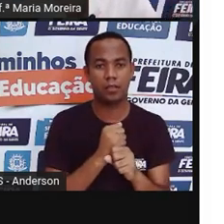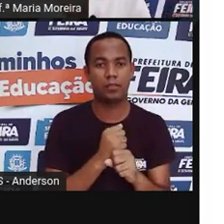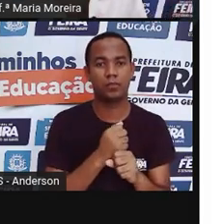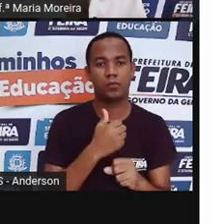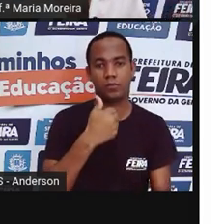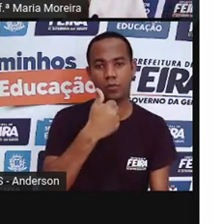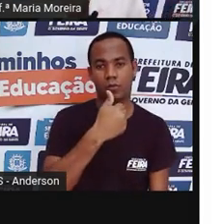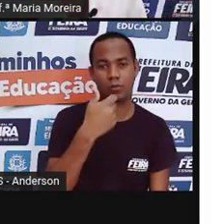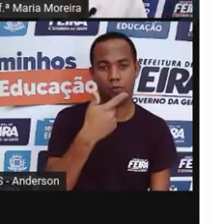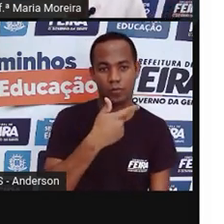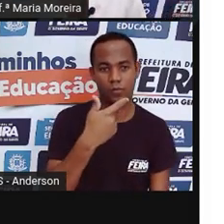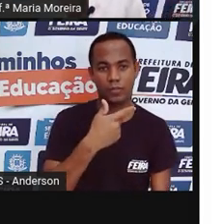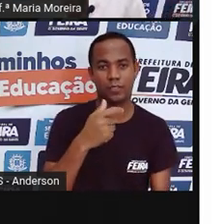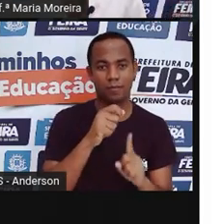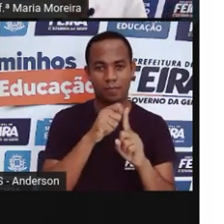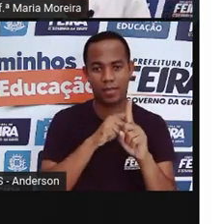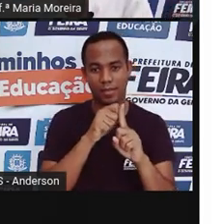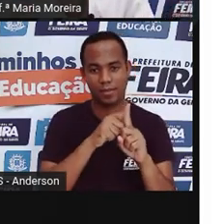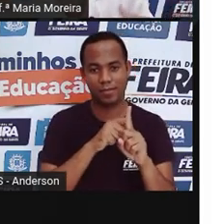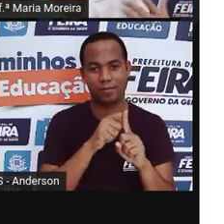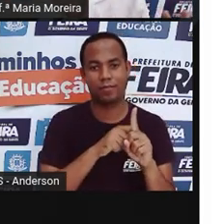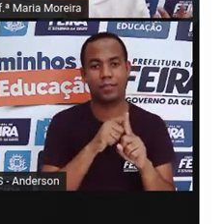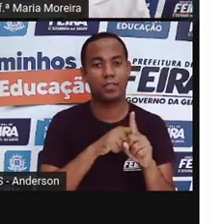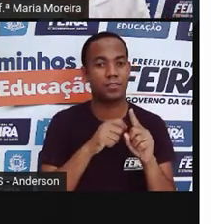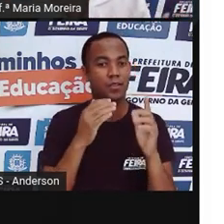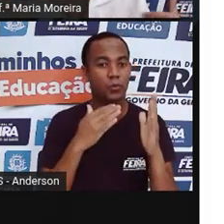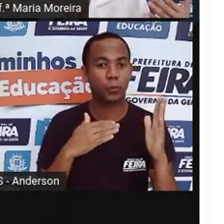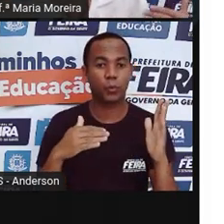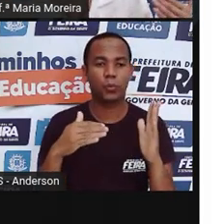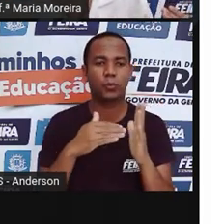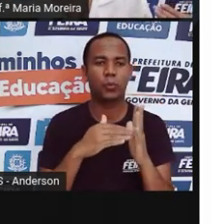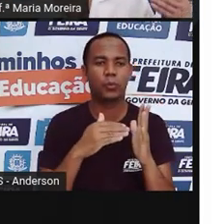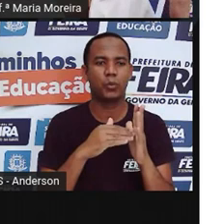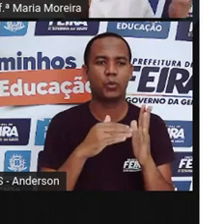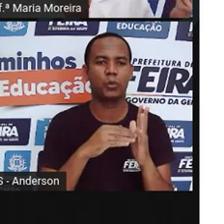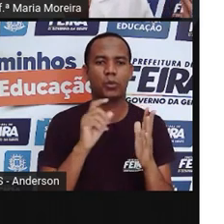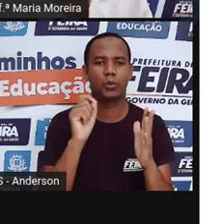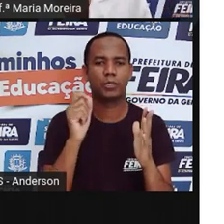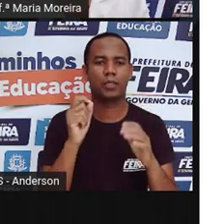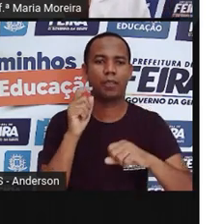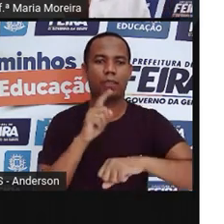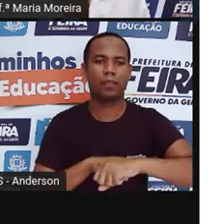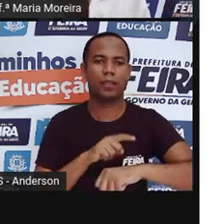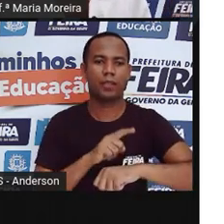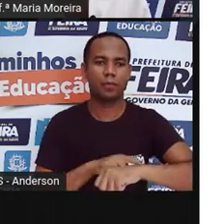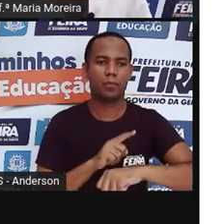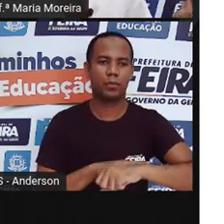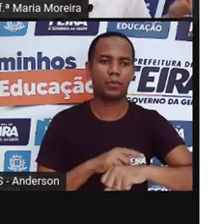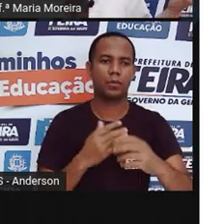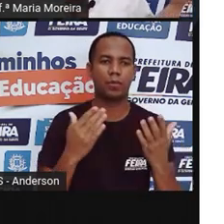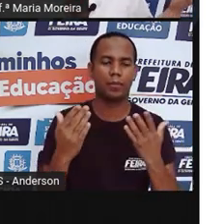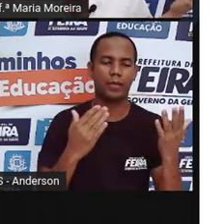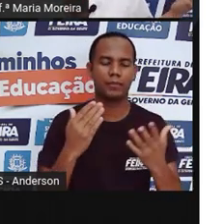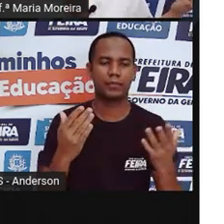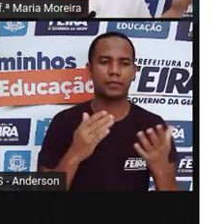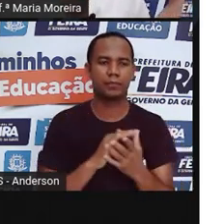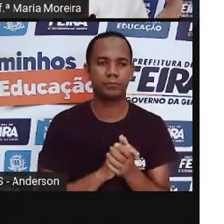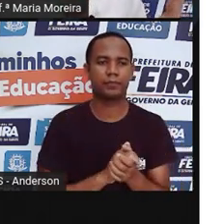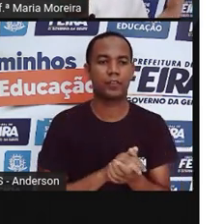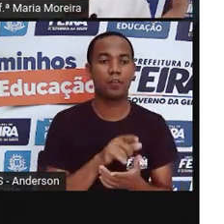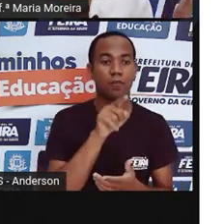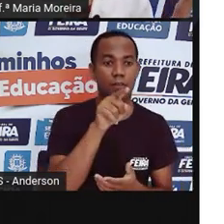12 meses, não é isso? Então, tudo isso é o quê? Para medir o tempo. Você já parou para pensar